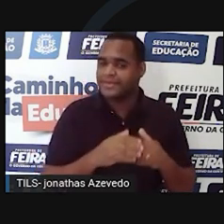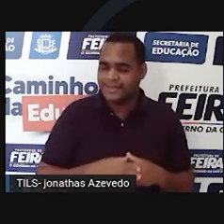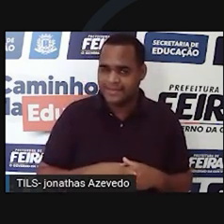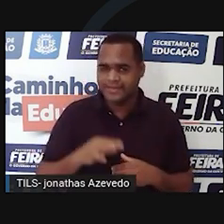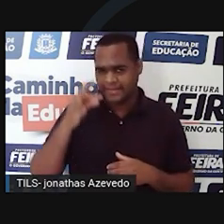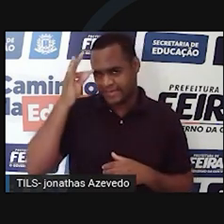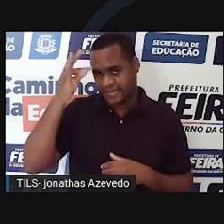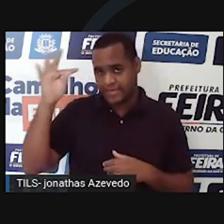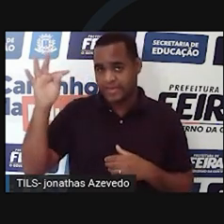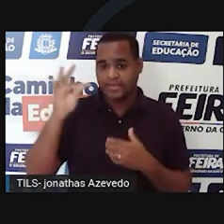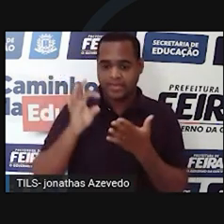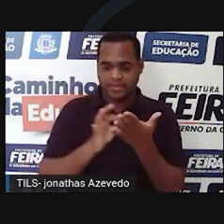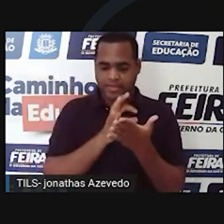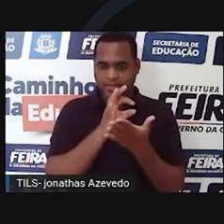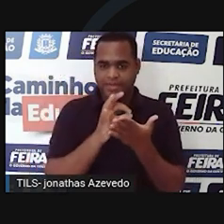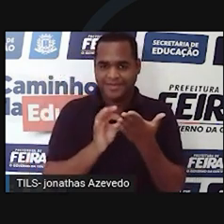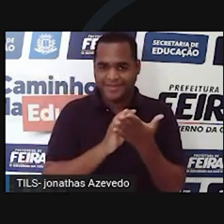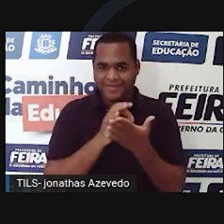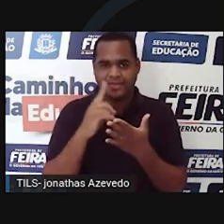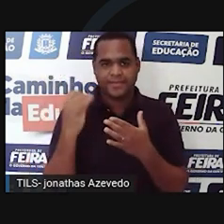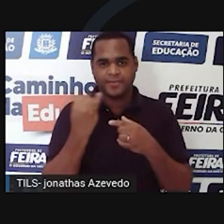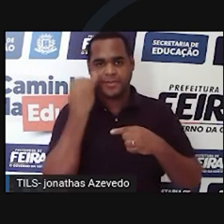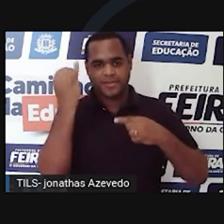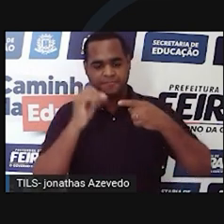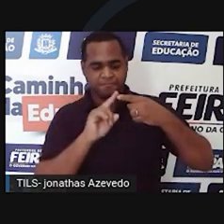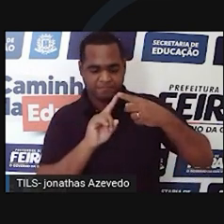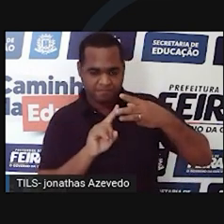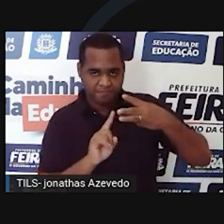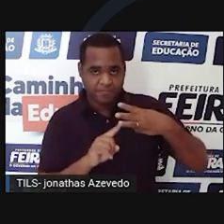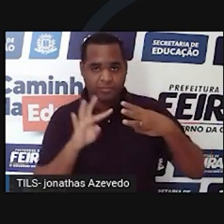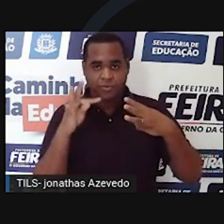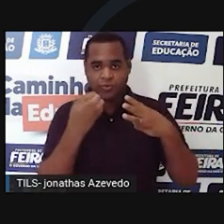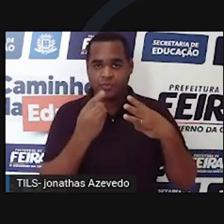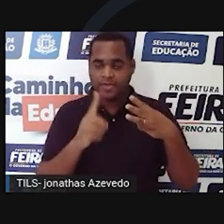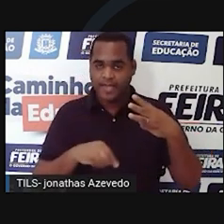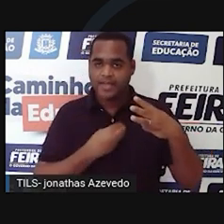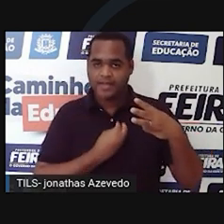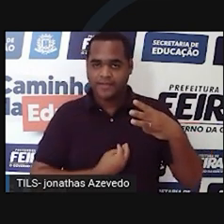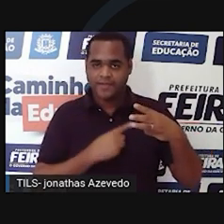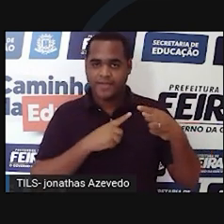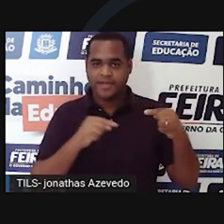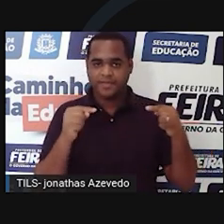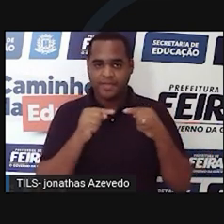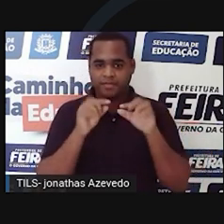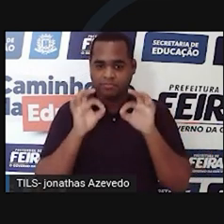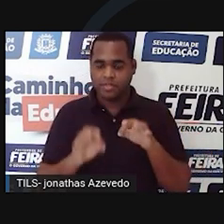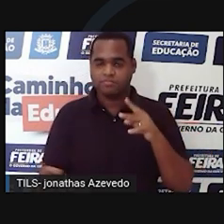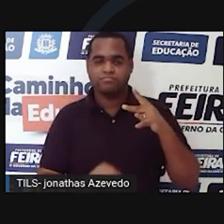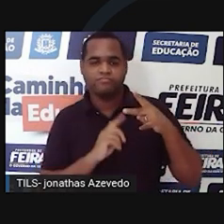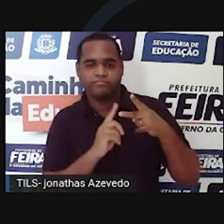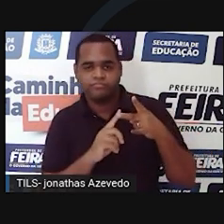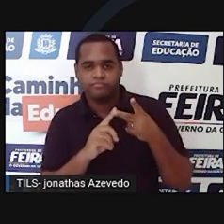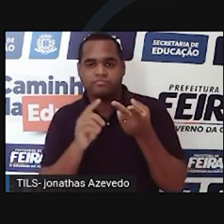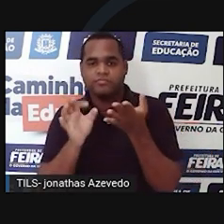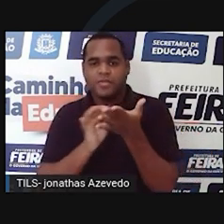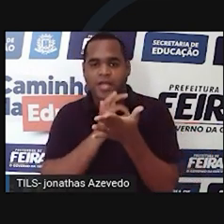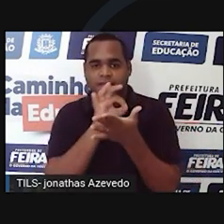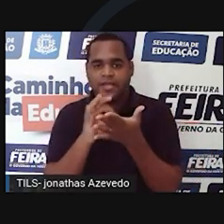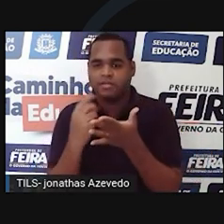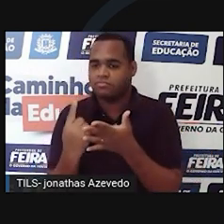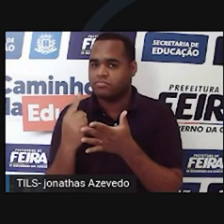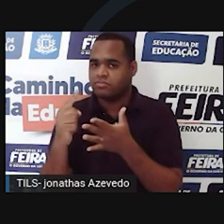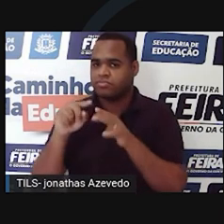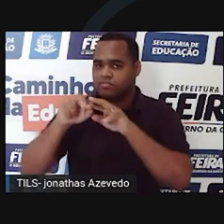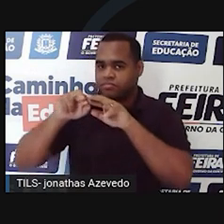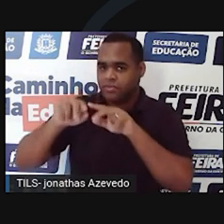celular é baseada em três pilares básicos. Todos os organismos vivos são formados por células. As células são unidades